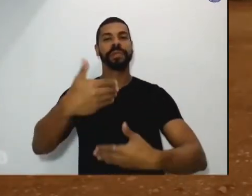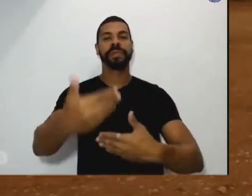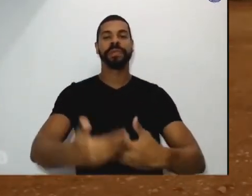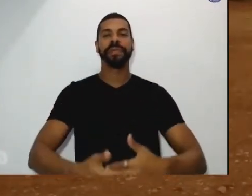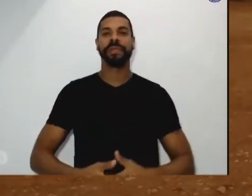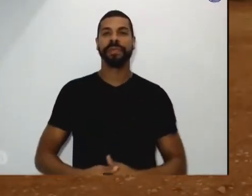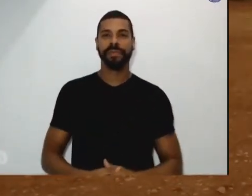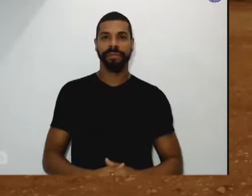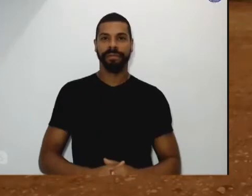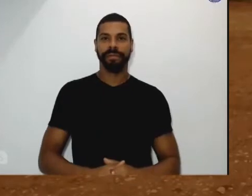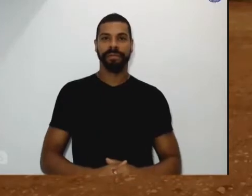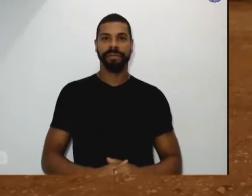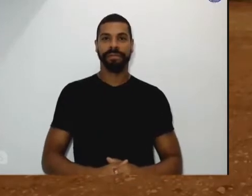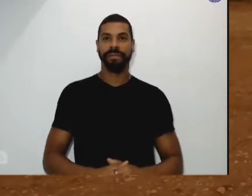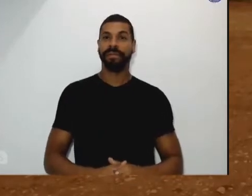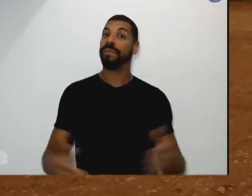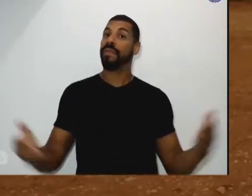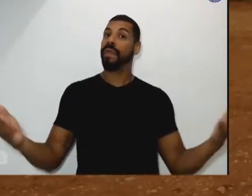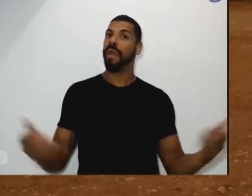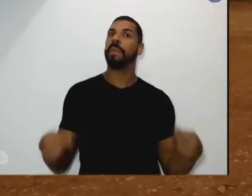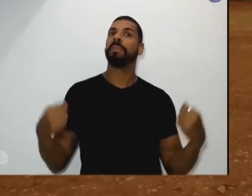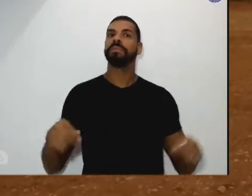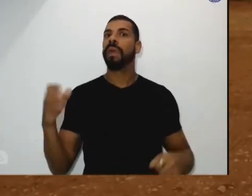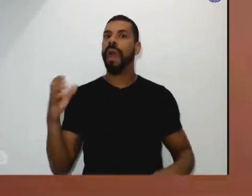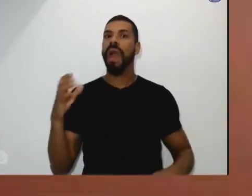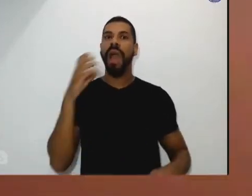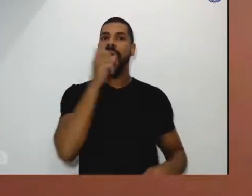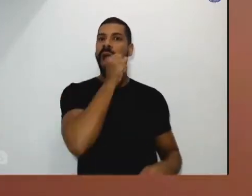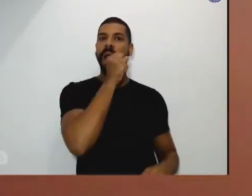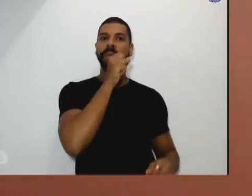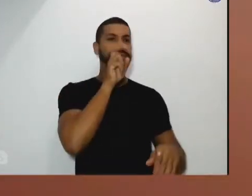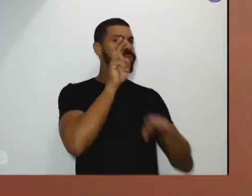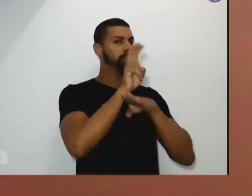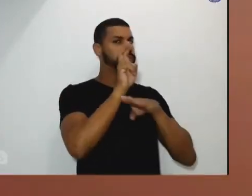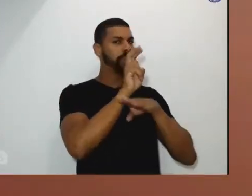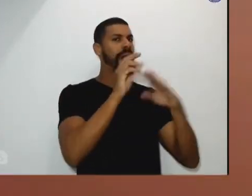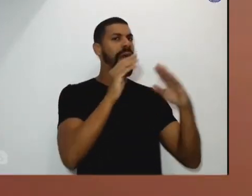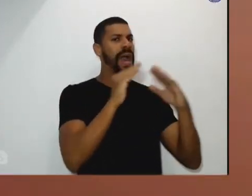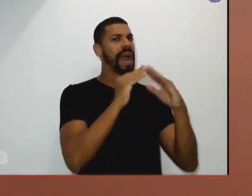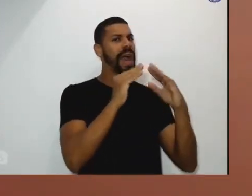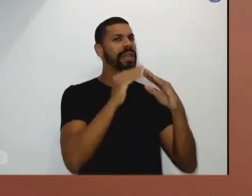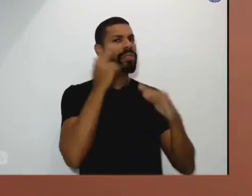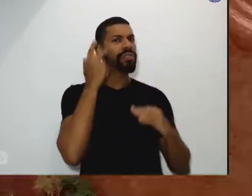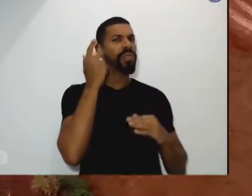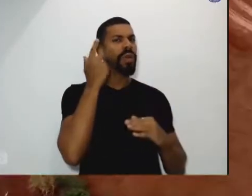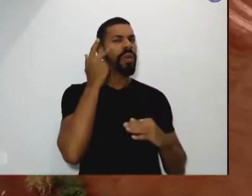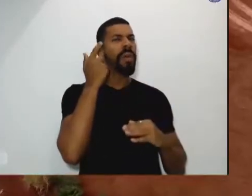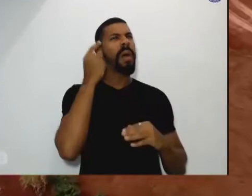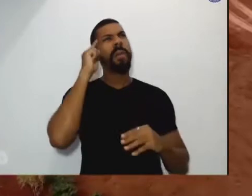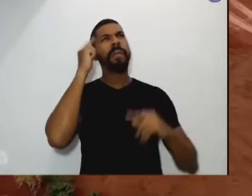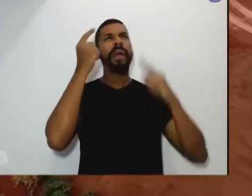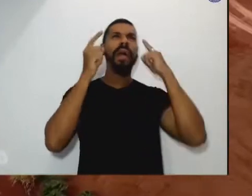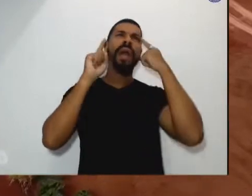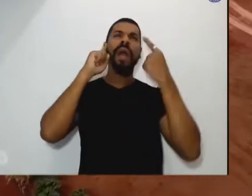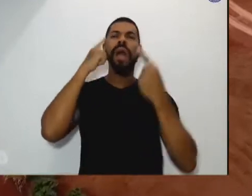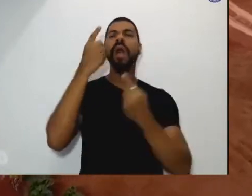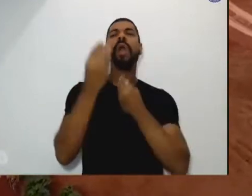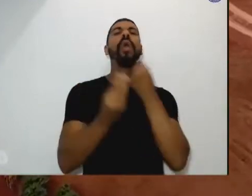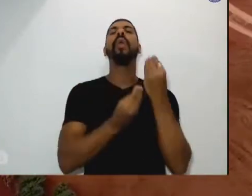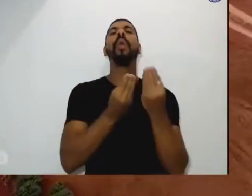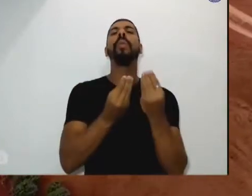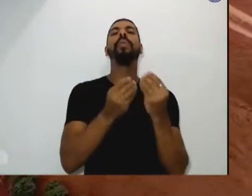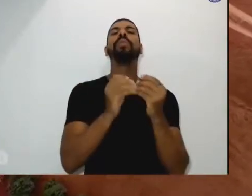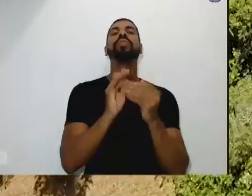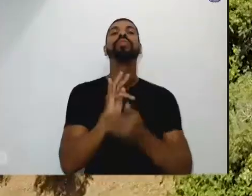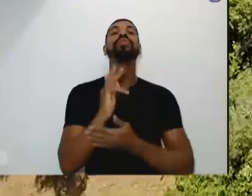É urgente o desafio de proteger a nossa casa comum. E isso impõe questionamentos sobre a maneira de como devemos construir o futuro de